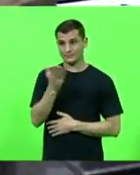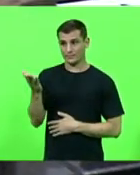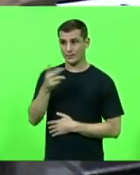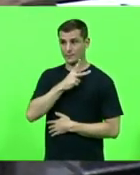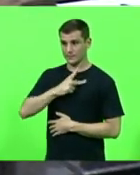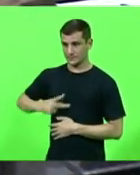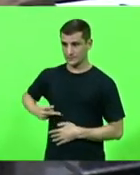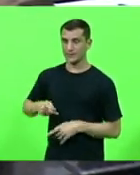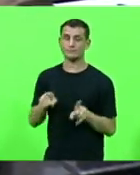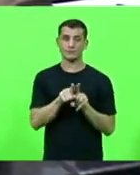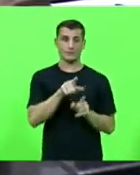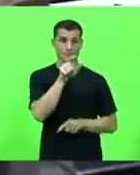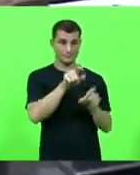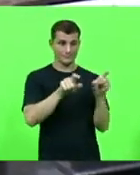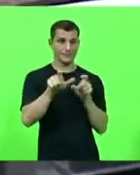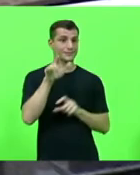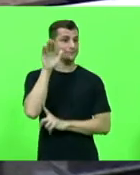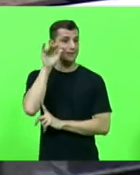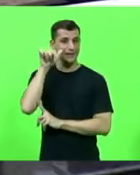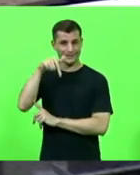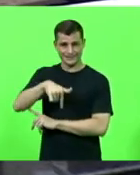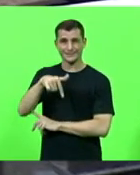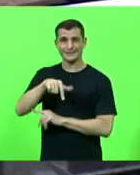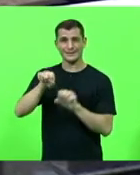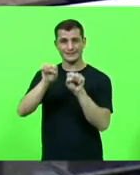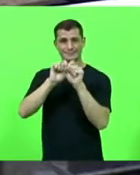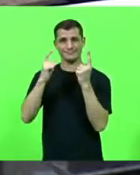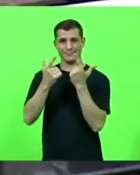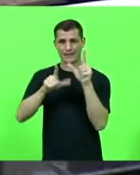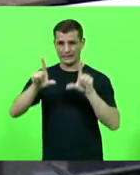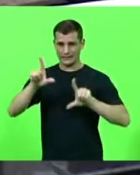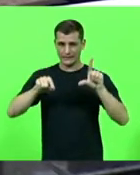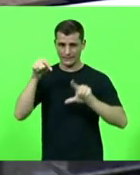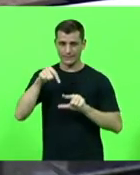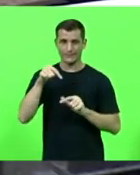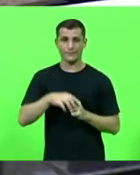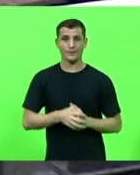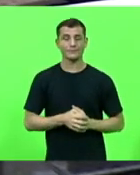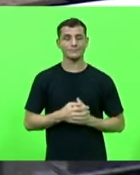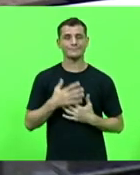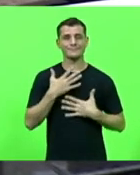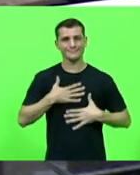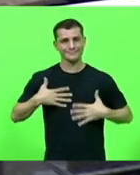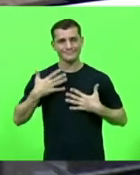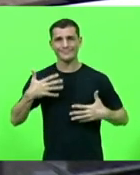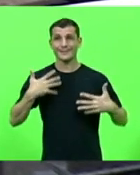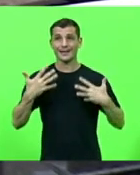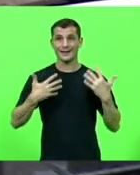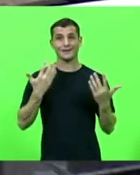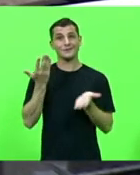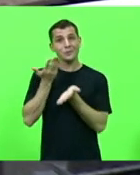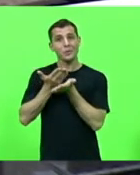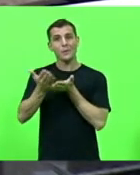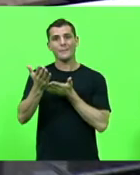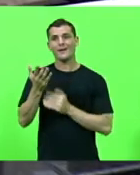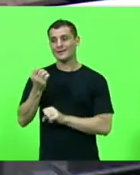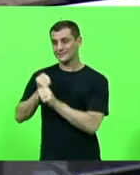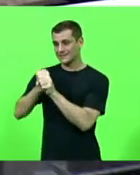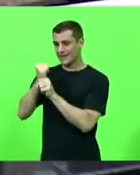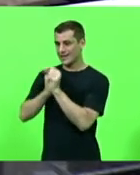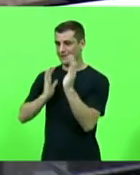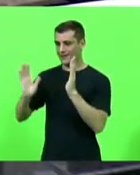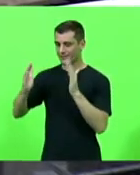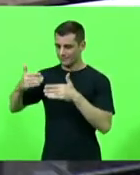telespectadores da TV Alesc com alegria que estamos iniciando os trabalhos e mais humanos aqui na assembleia